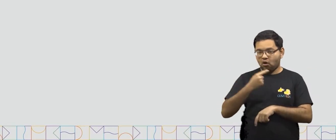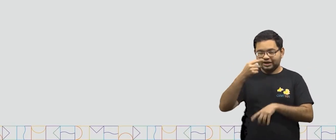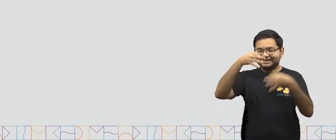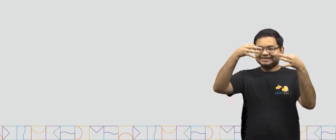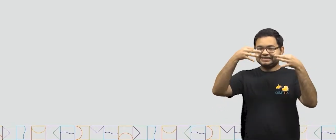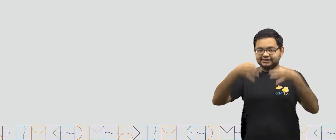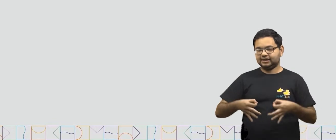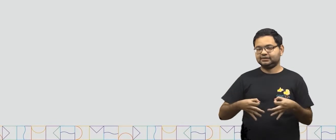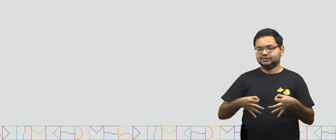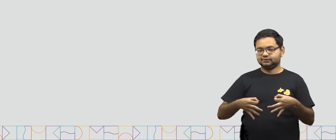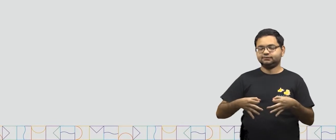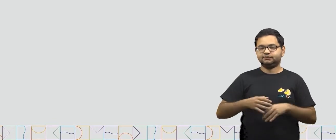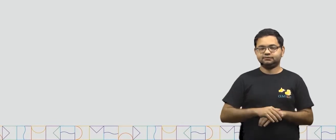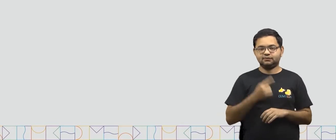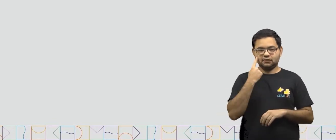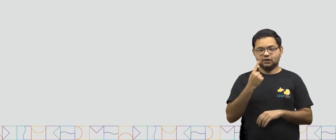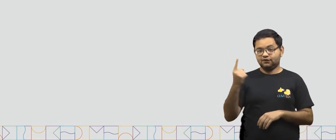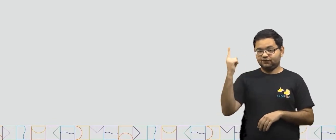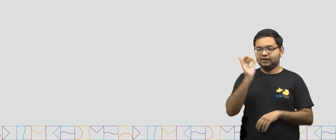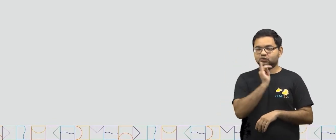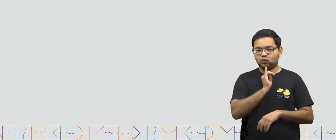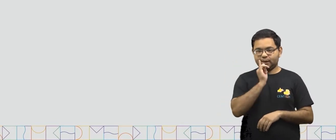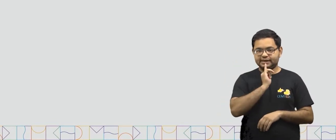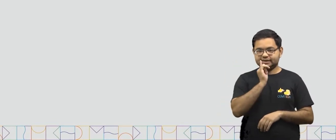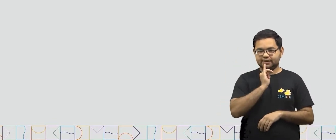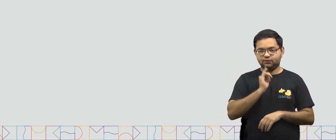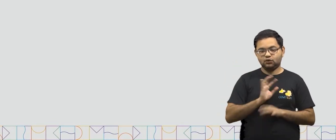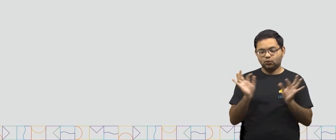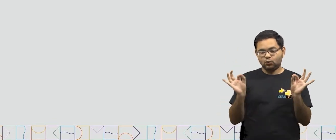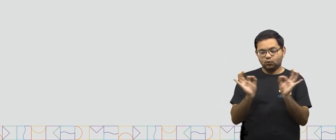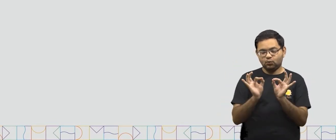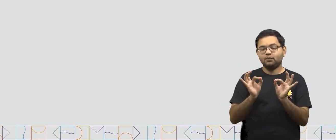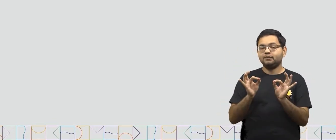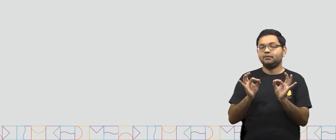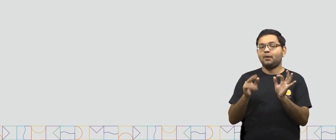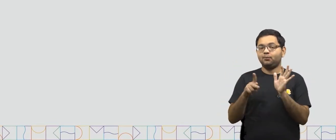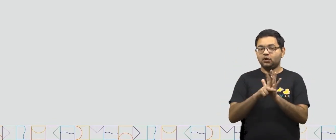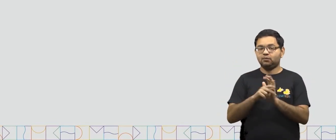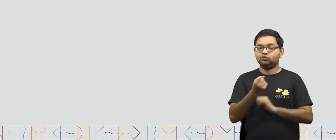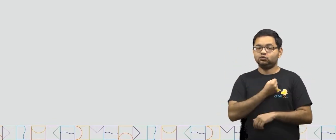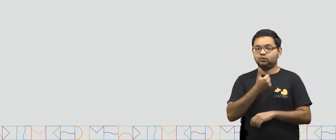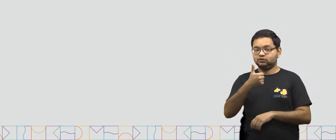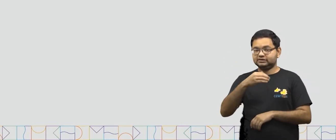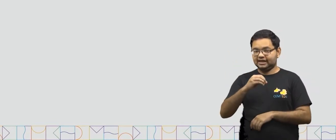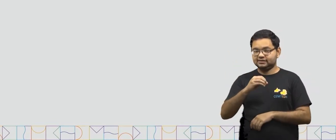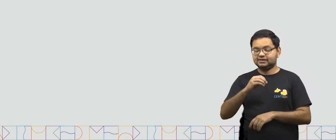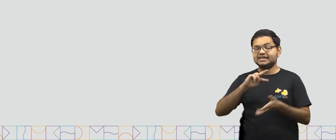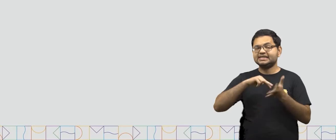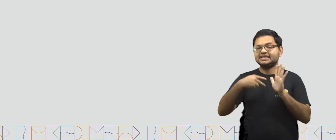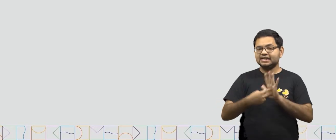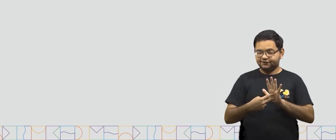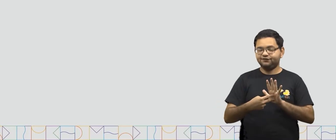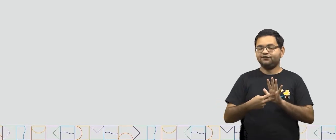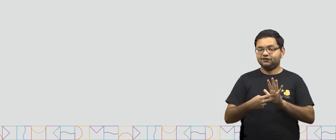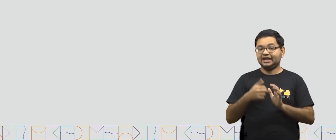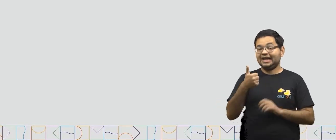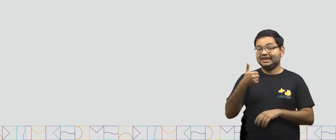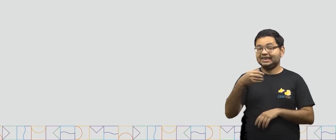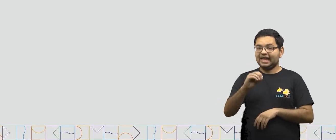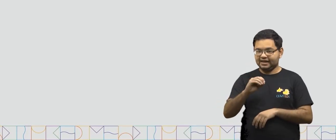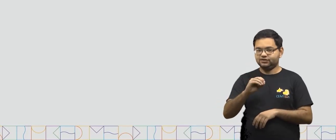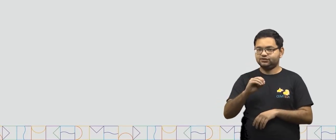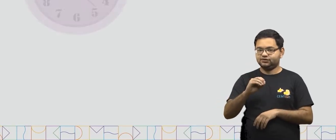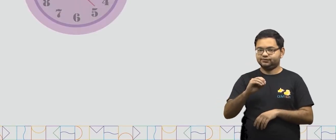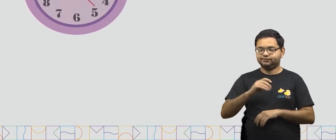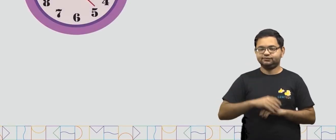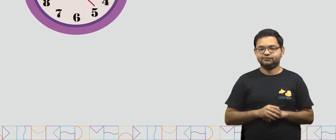E aqui, no caso, o ponteiro pequeno está no número 10. Então, nós temos 10 horas. Já nesse